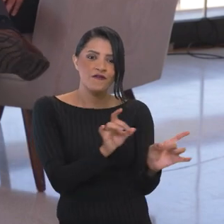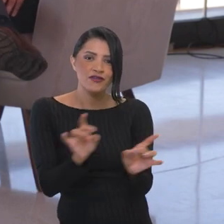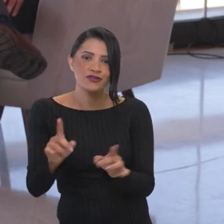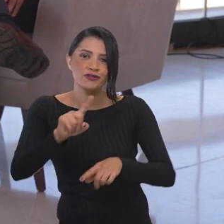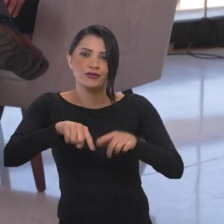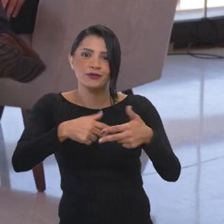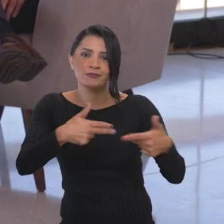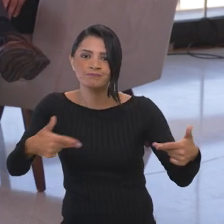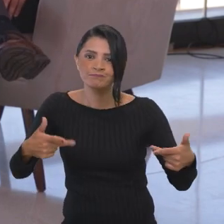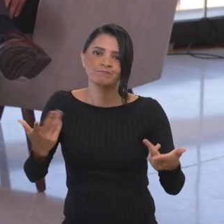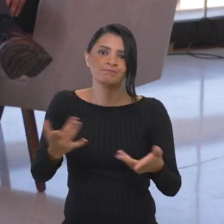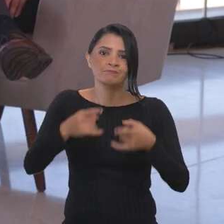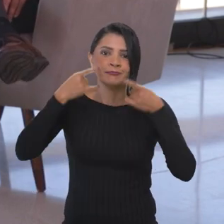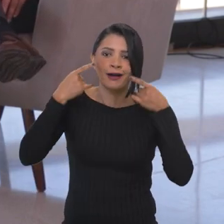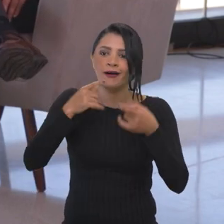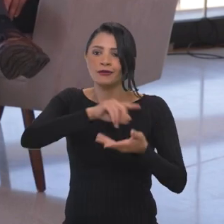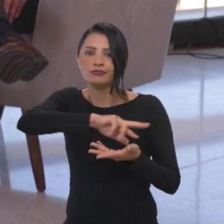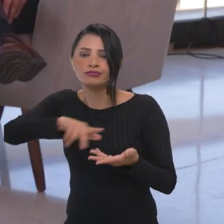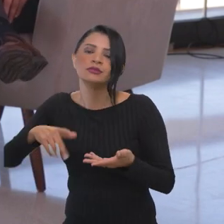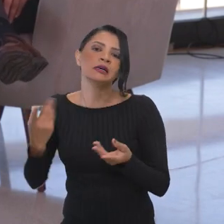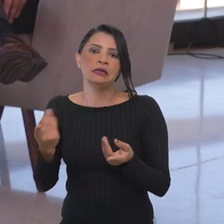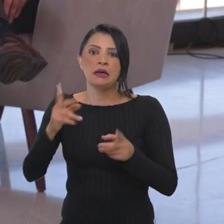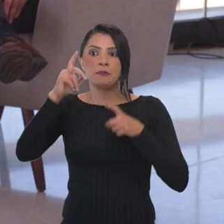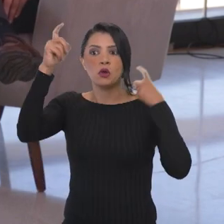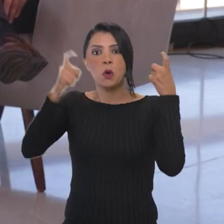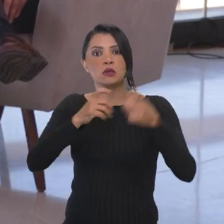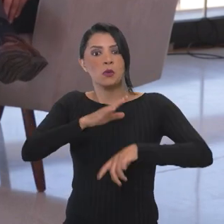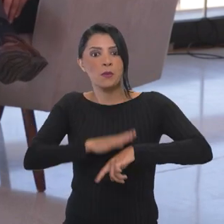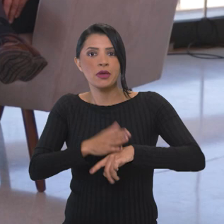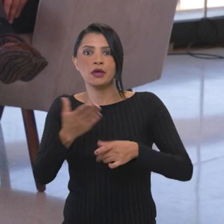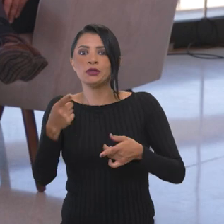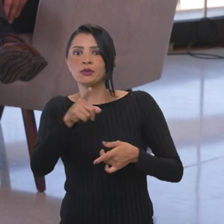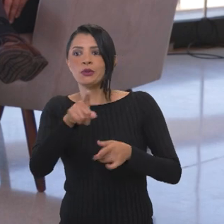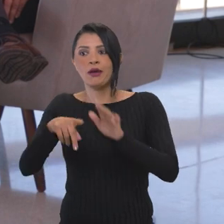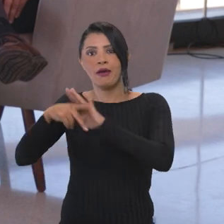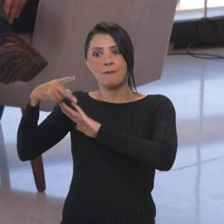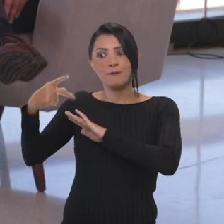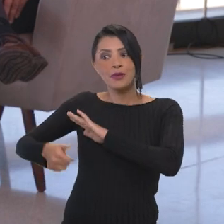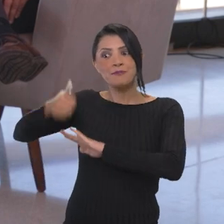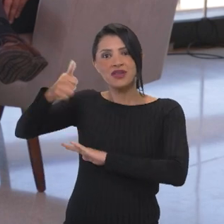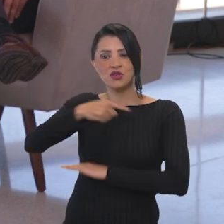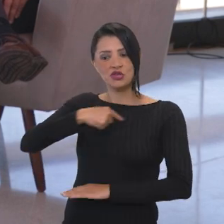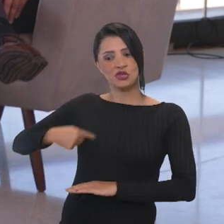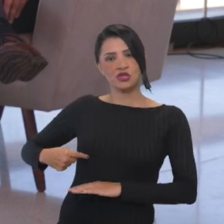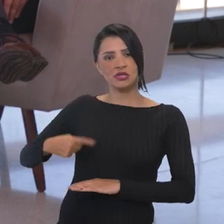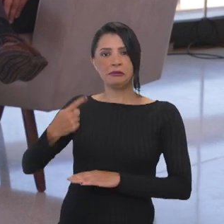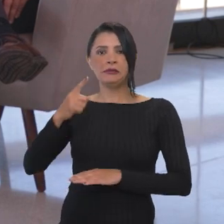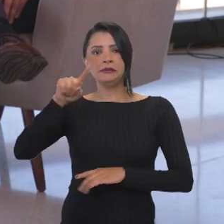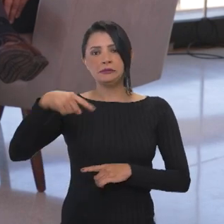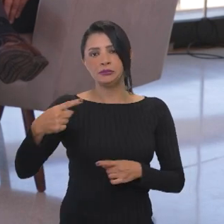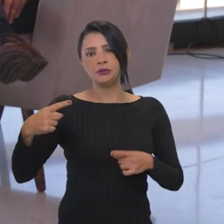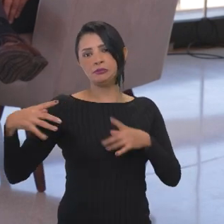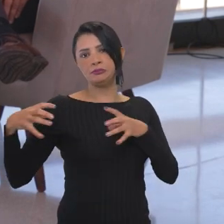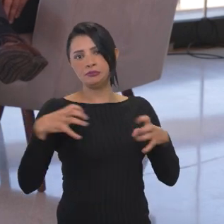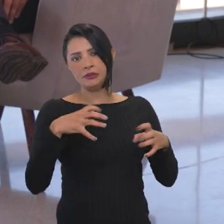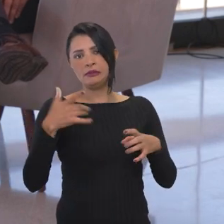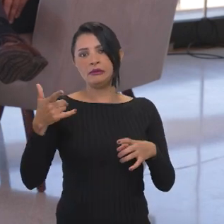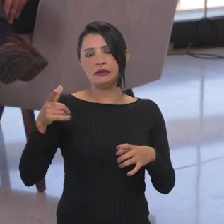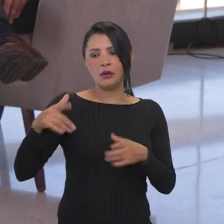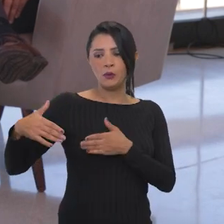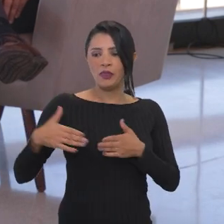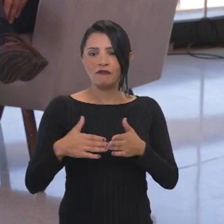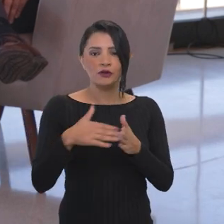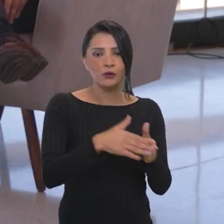Fornecedor de muita coisa. E, obviamente, a preocupação inicial era o abastecimento interno da China. E depois teve aquela briga. Não sei se você lembra.